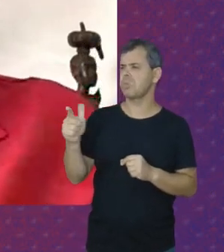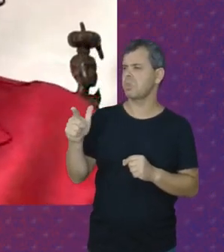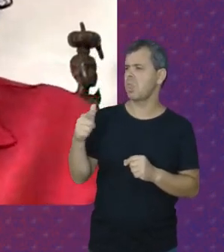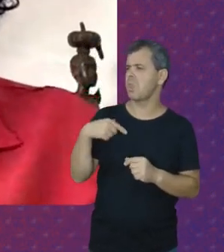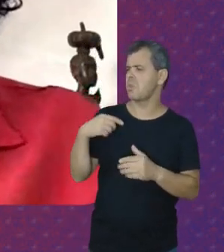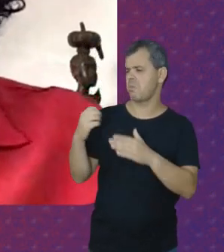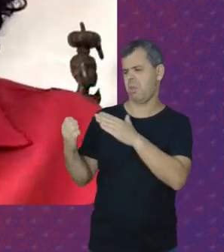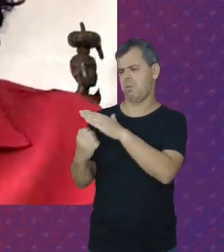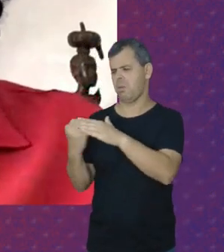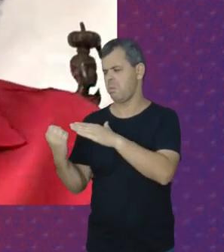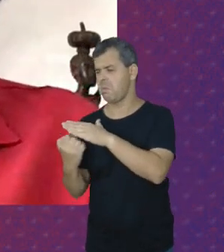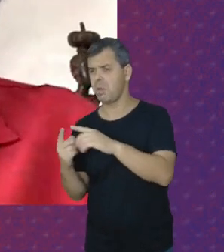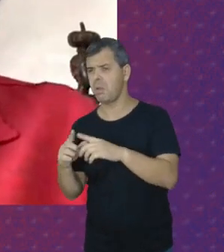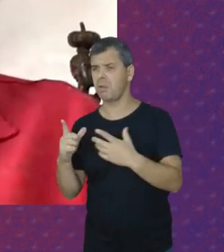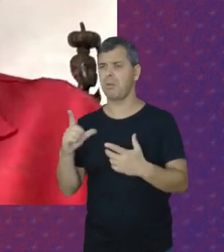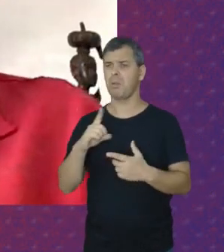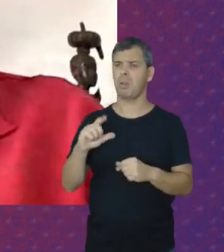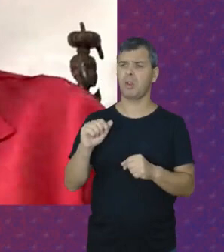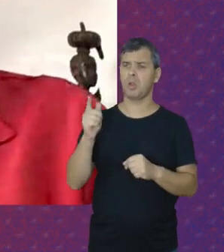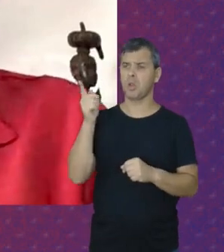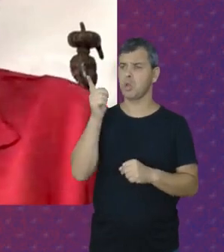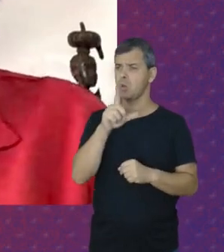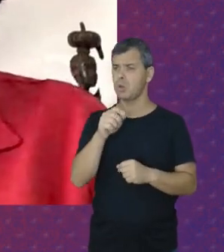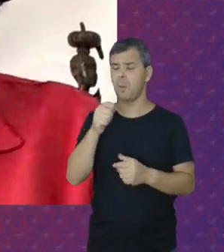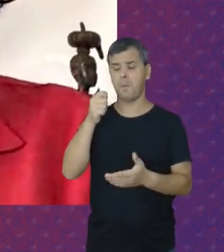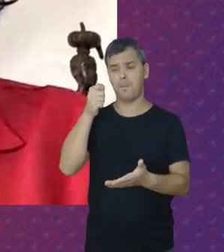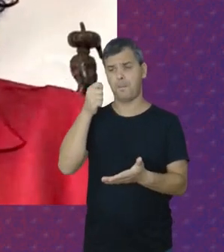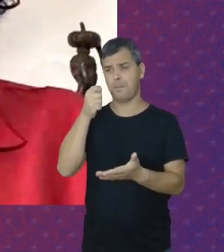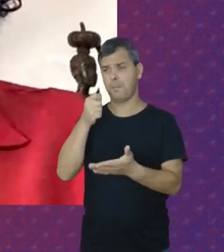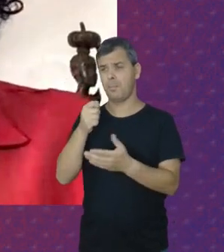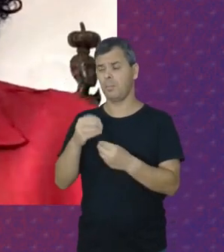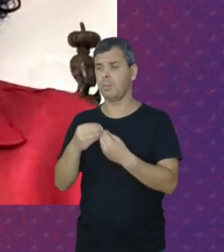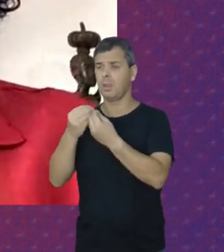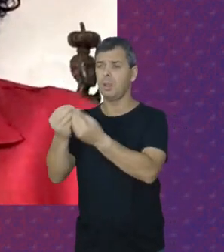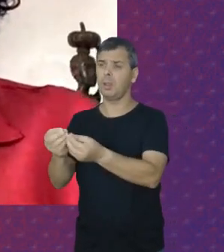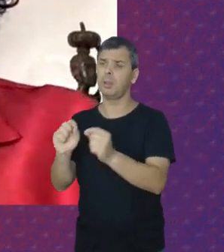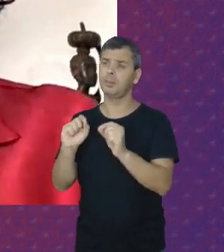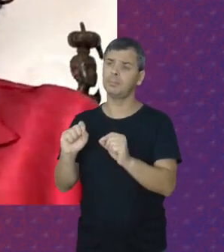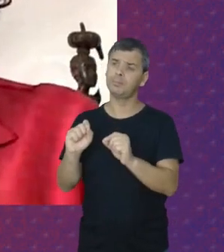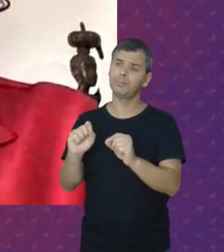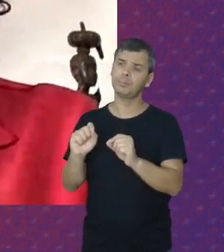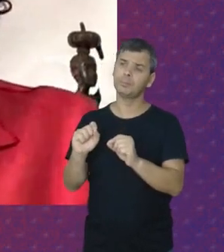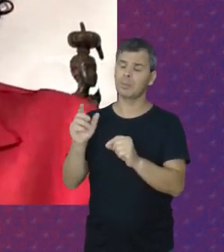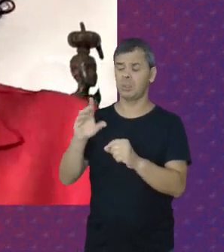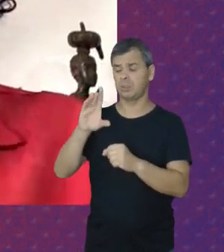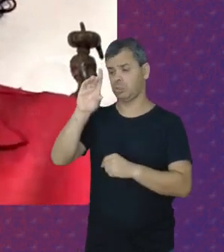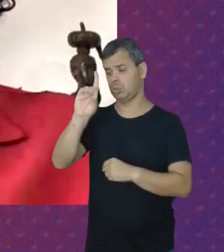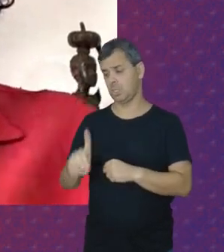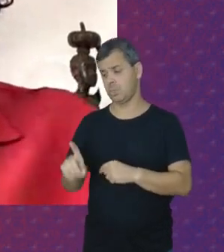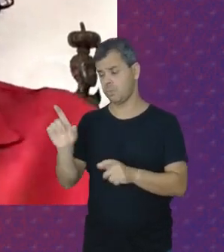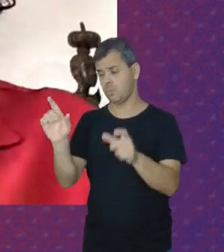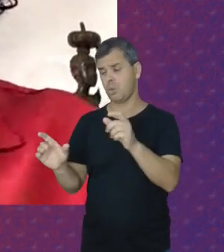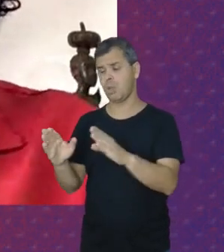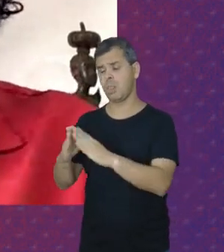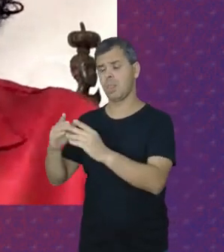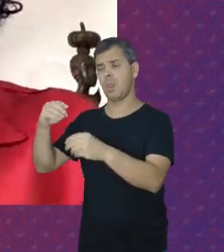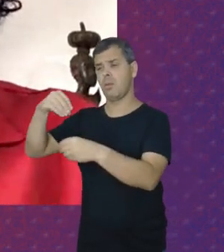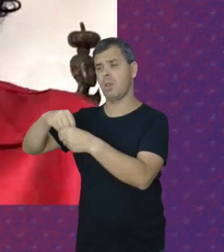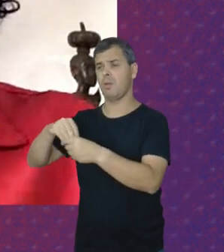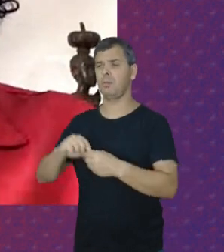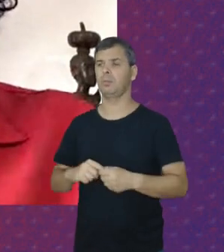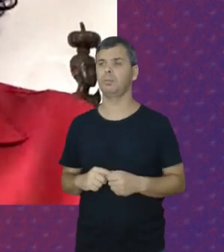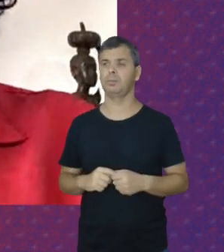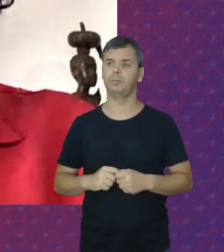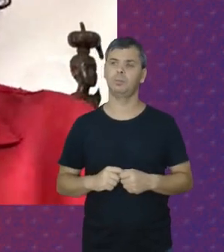Empresas E que por conseguinte Eles não poderiam Dar Esse direito Mas que